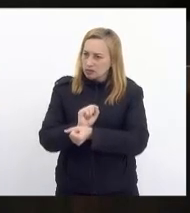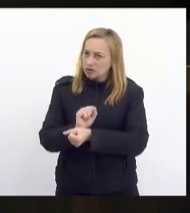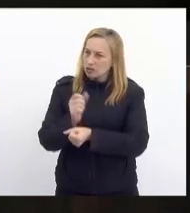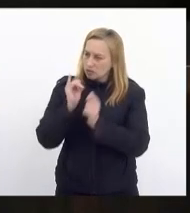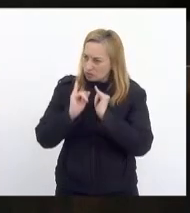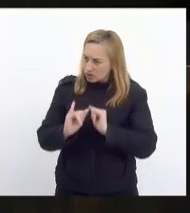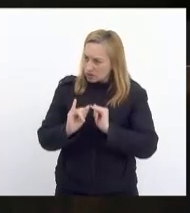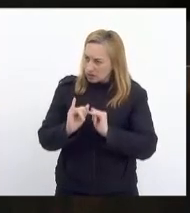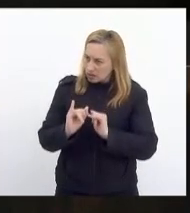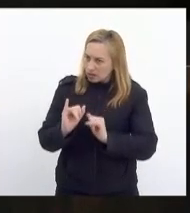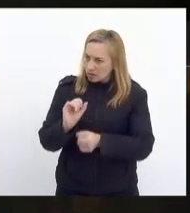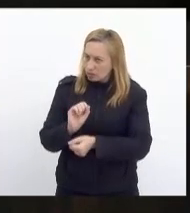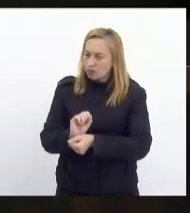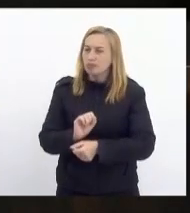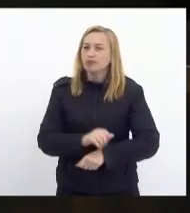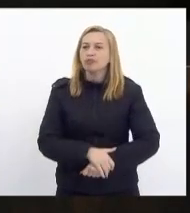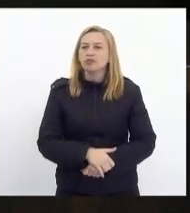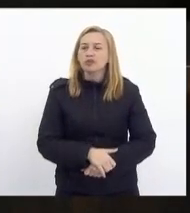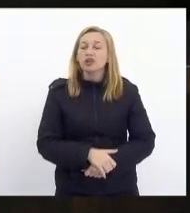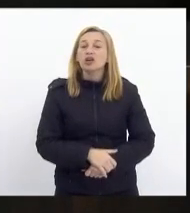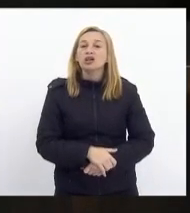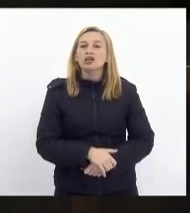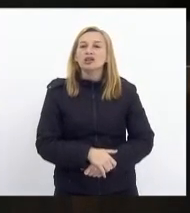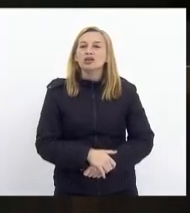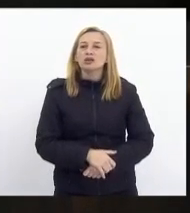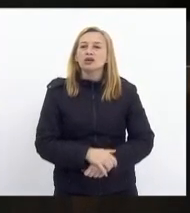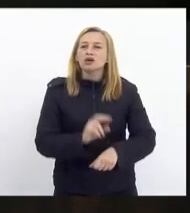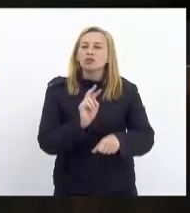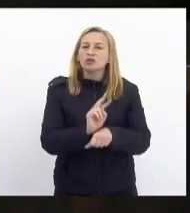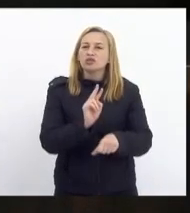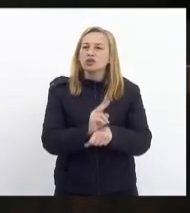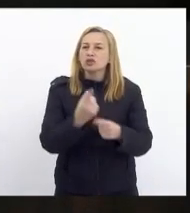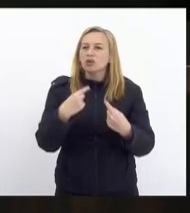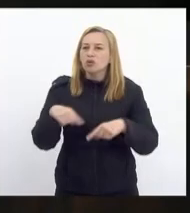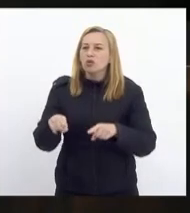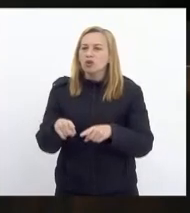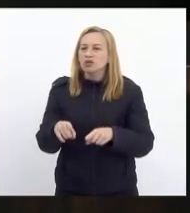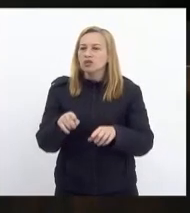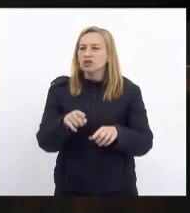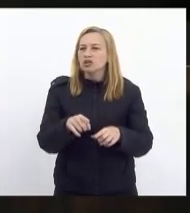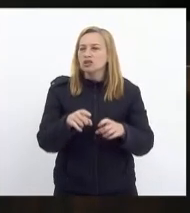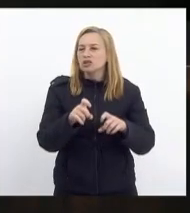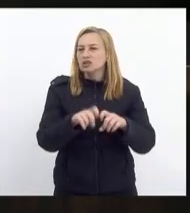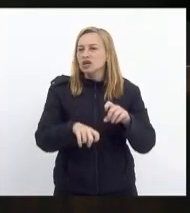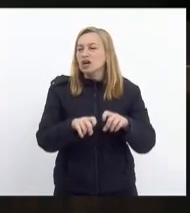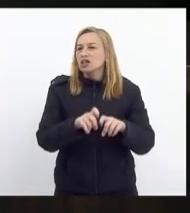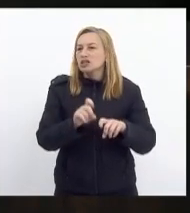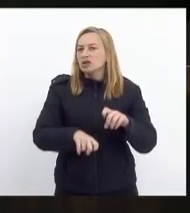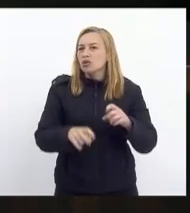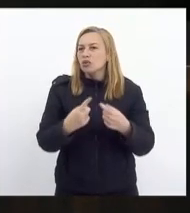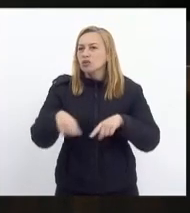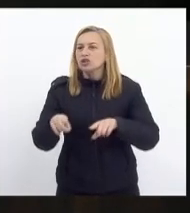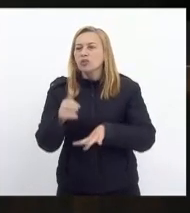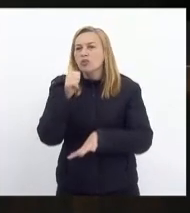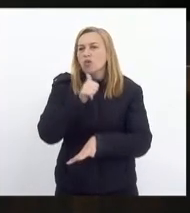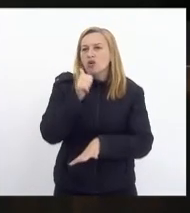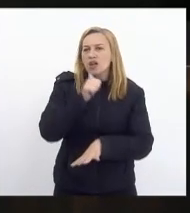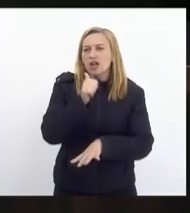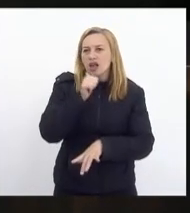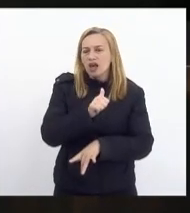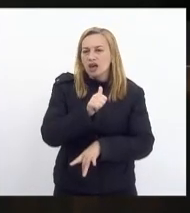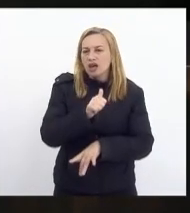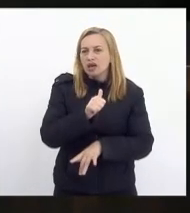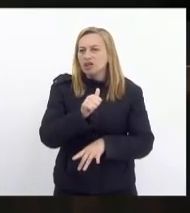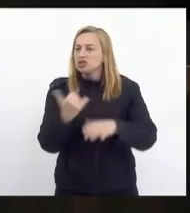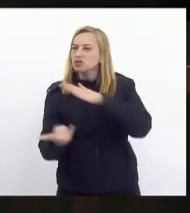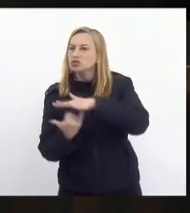de anunciar aqui. Que dispõe sobre a prevenção e combate ao assédio sexual contra a mulher na instituição de